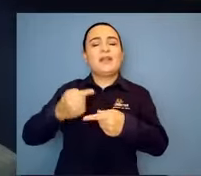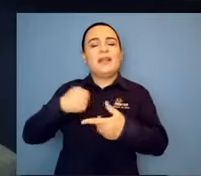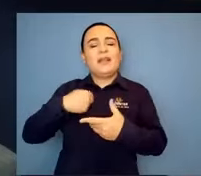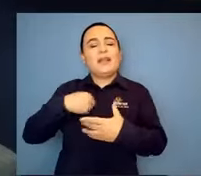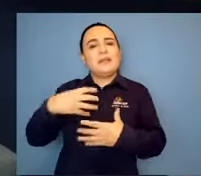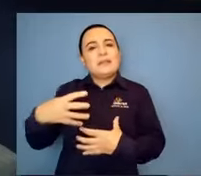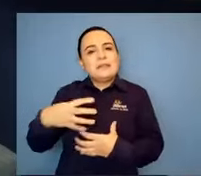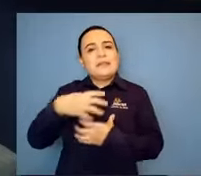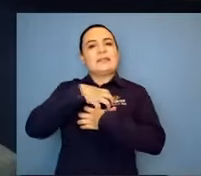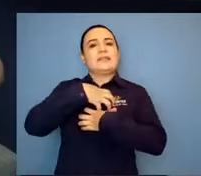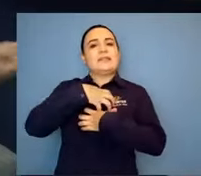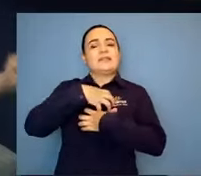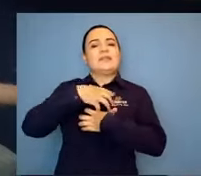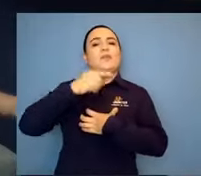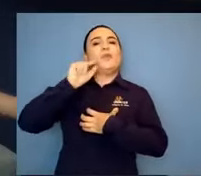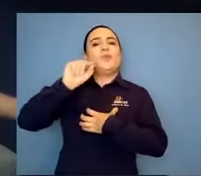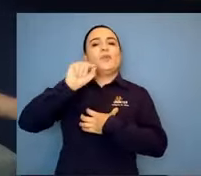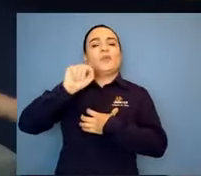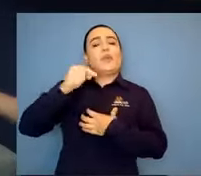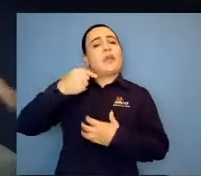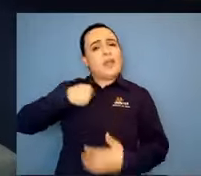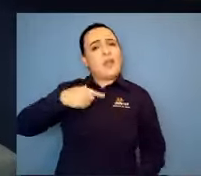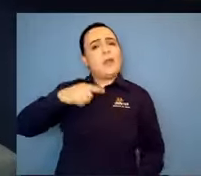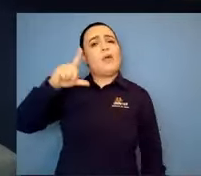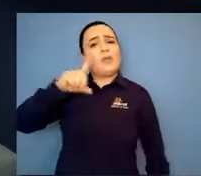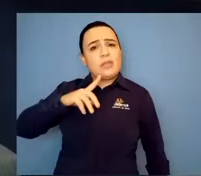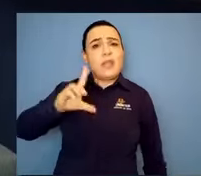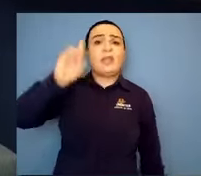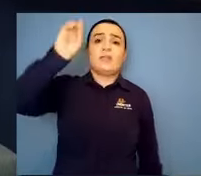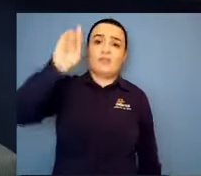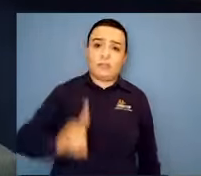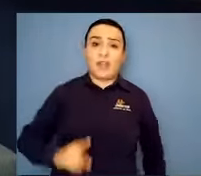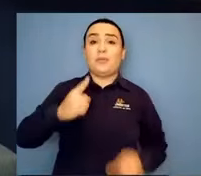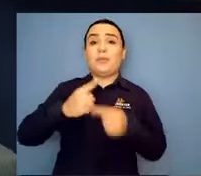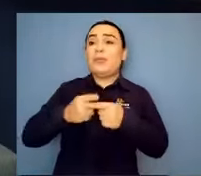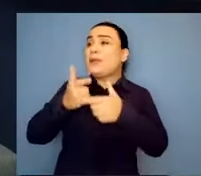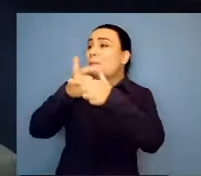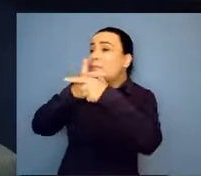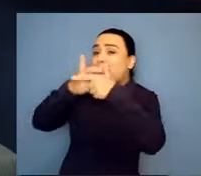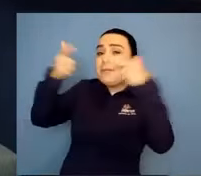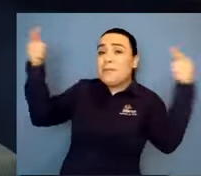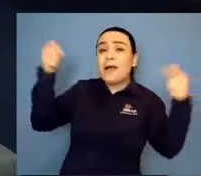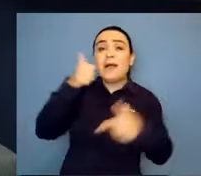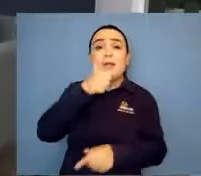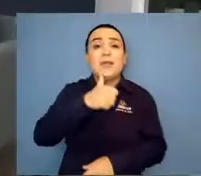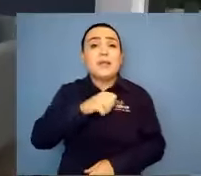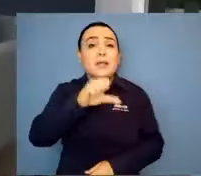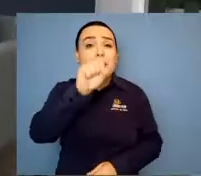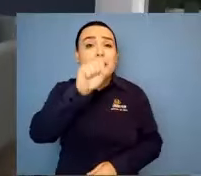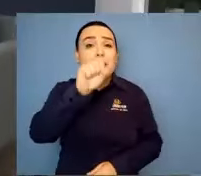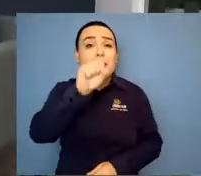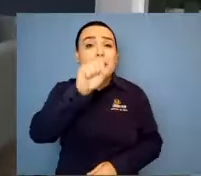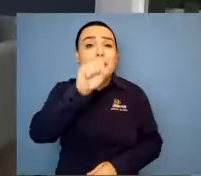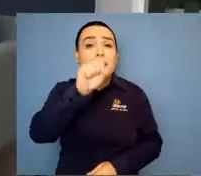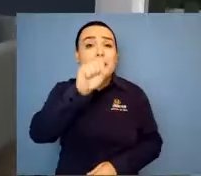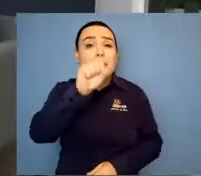aquela mãe que não sabe do direito dela, é nosso papel orientar essa mãe. Sim.